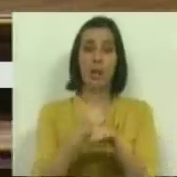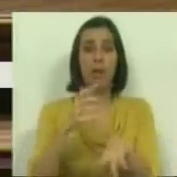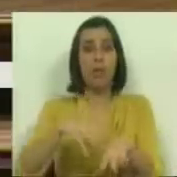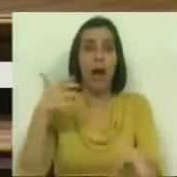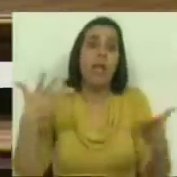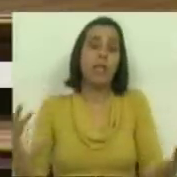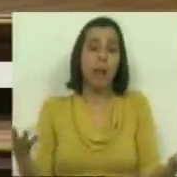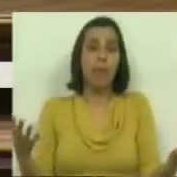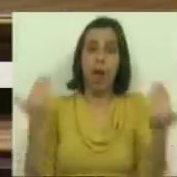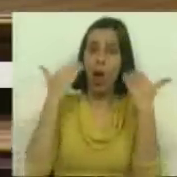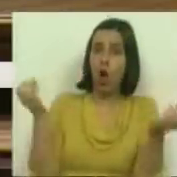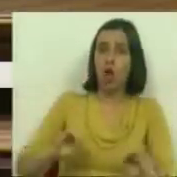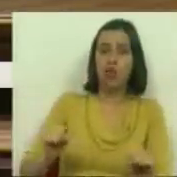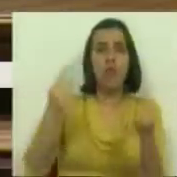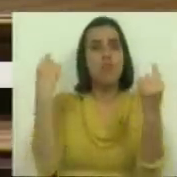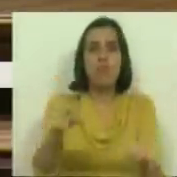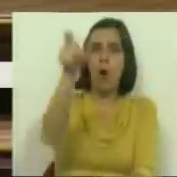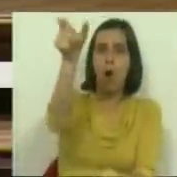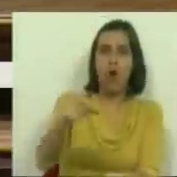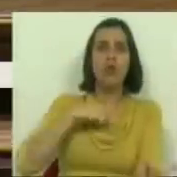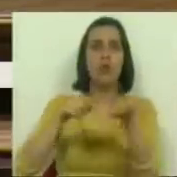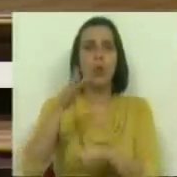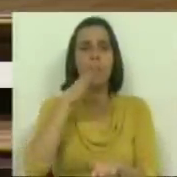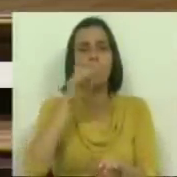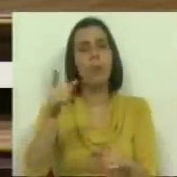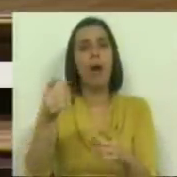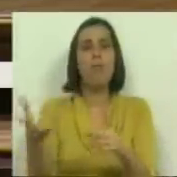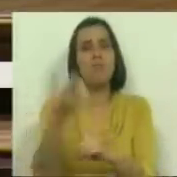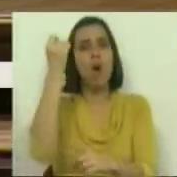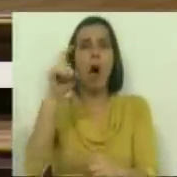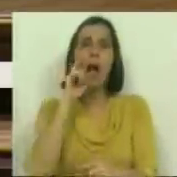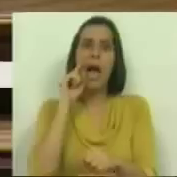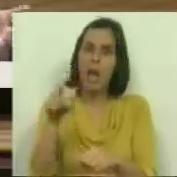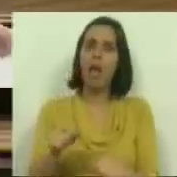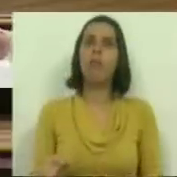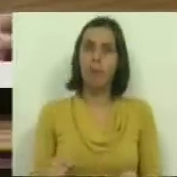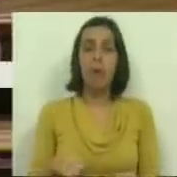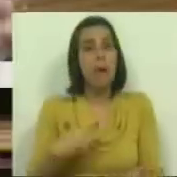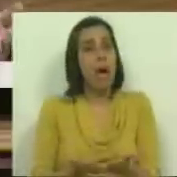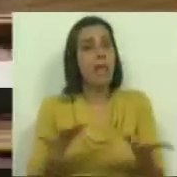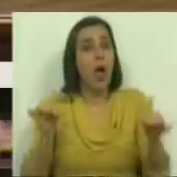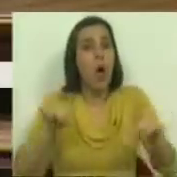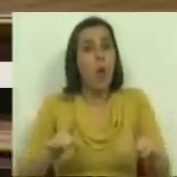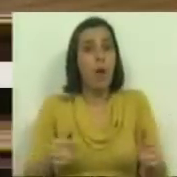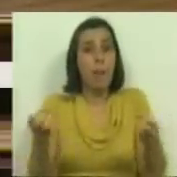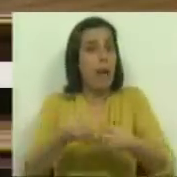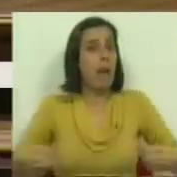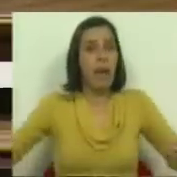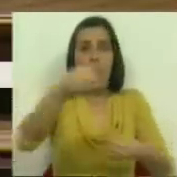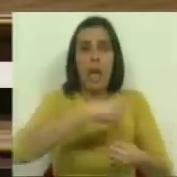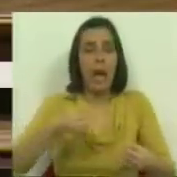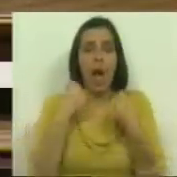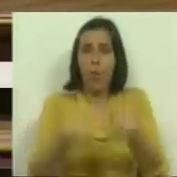Assembleia e que só o Sr. Deputado tenha conseguido essas garantias que até aqui, hoje, mais ninguém